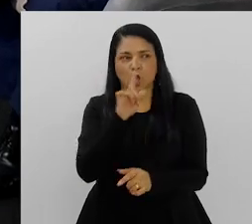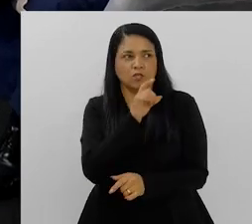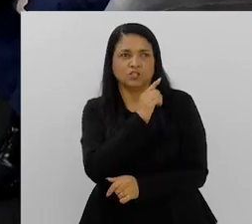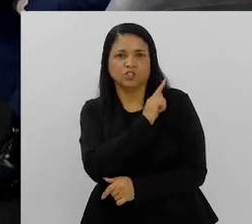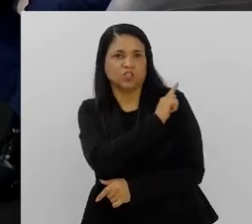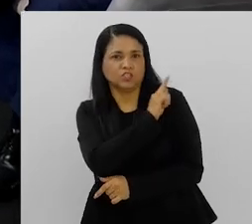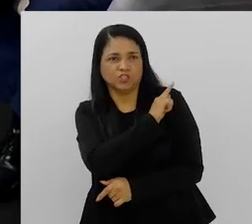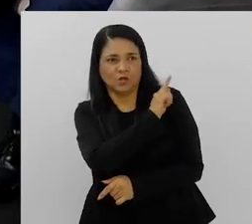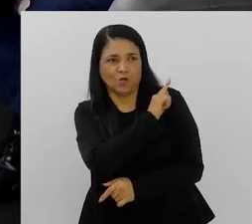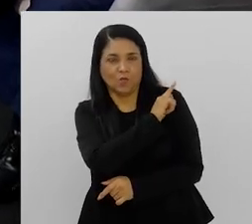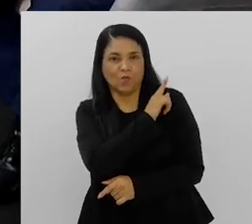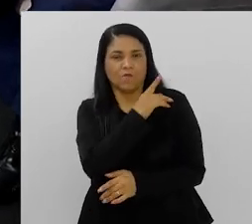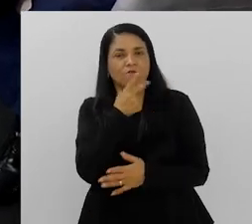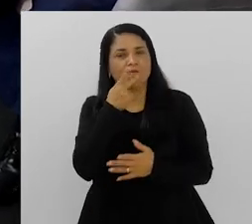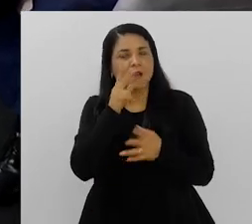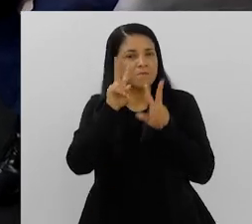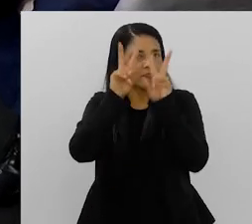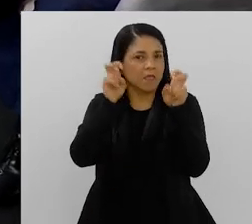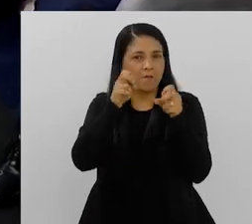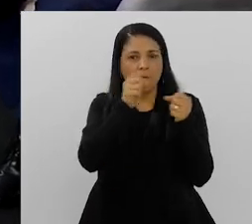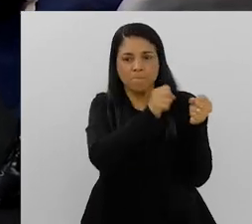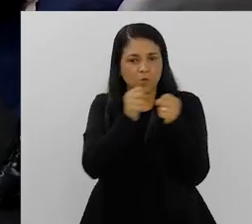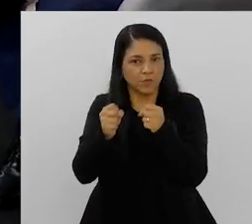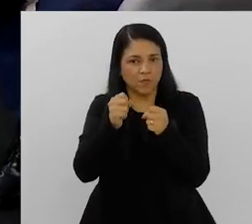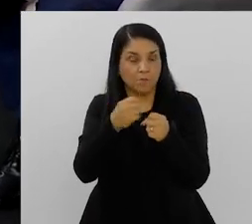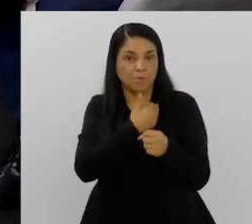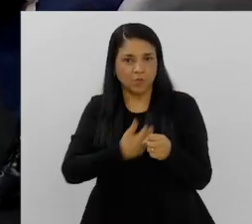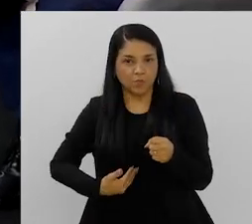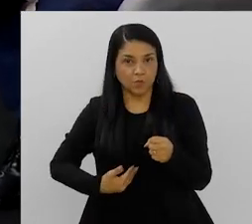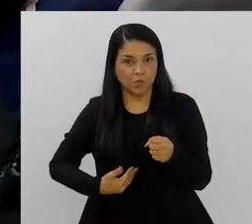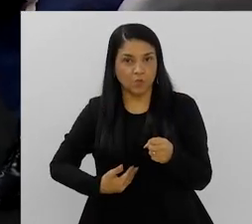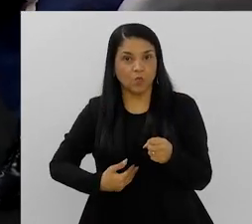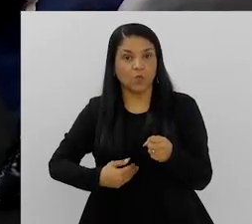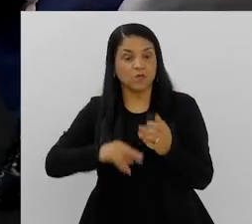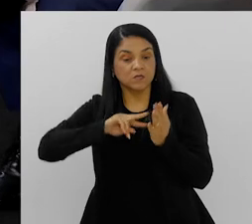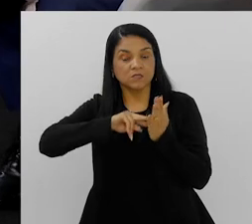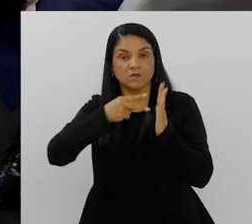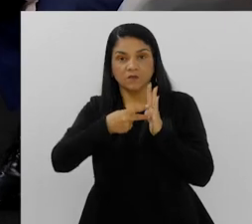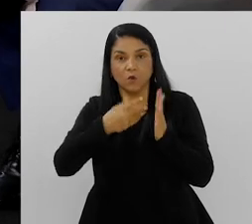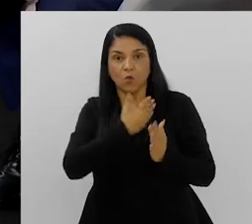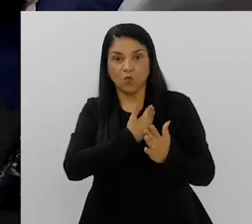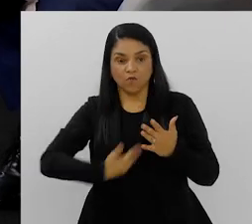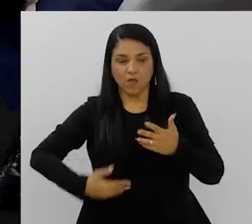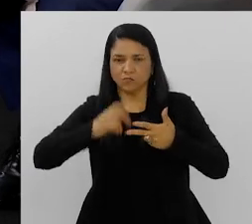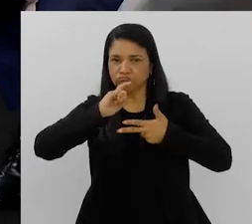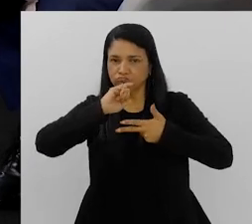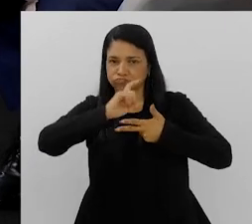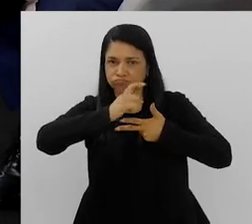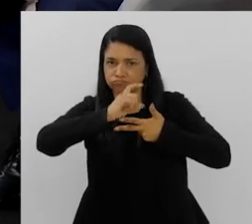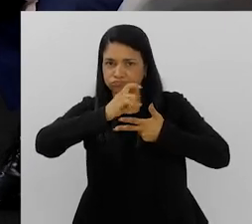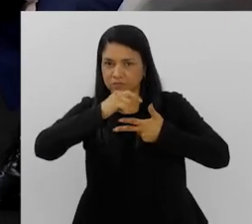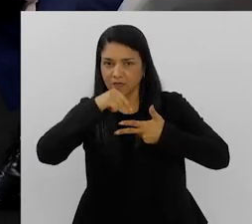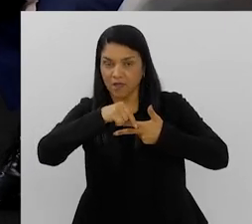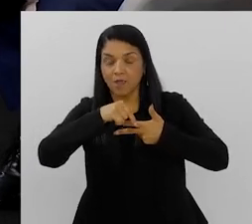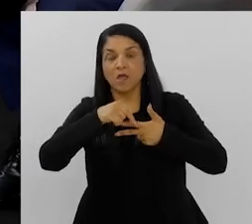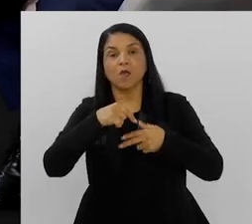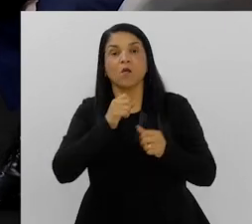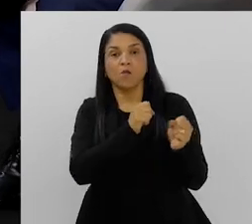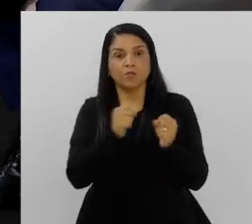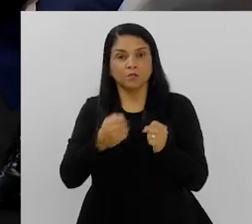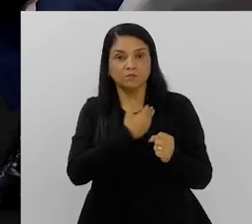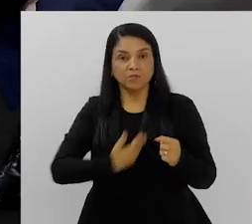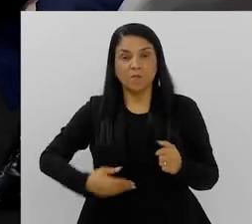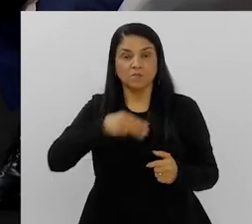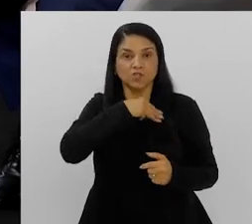representantes do poder público, que não é só gestão. A gente fala, quando a gente fala de poder público, a gente fala o quê? Do governo, né? Do governo executivo.